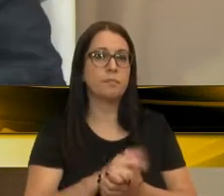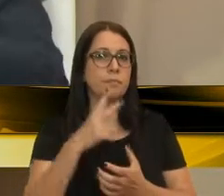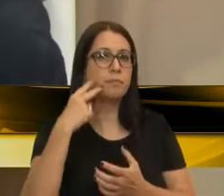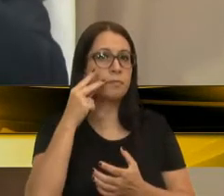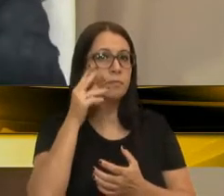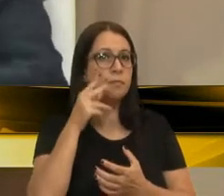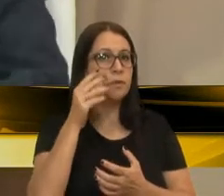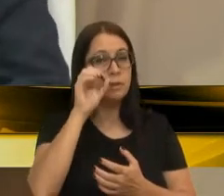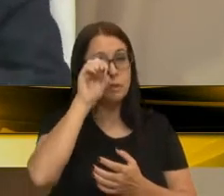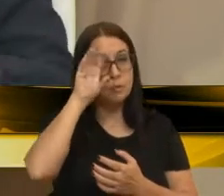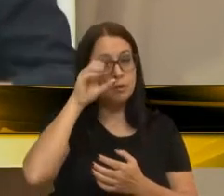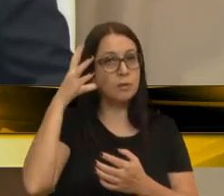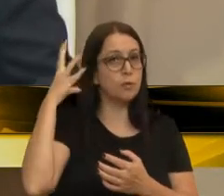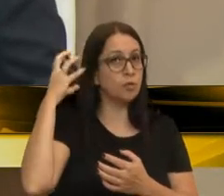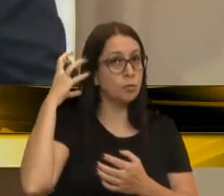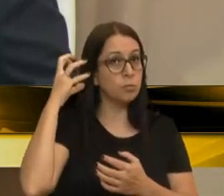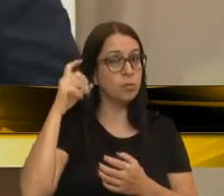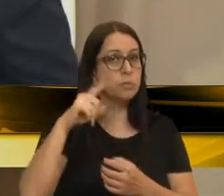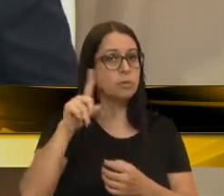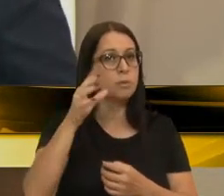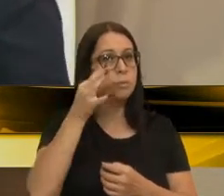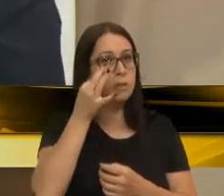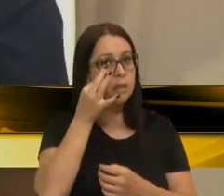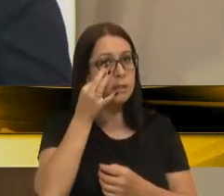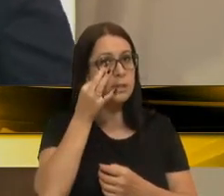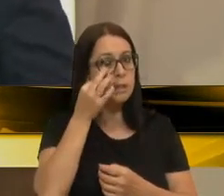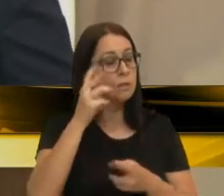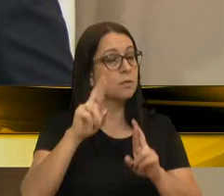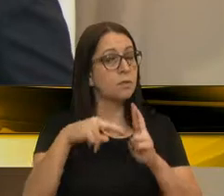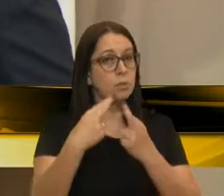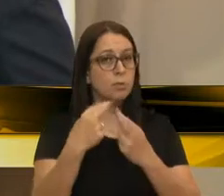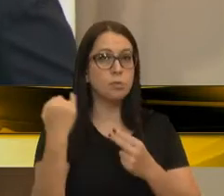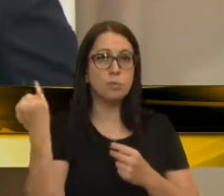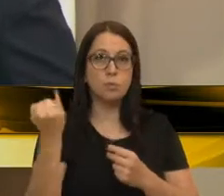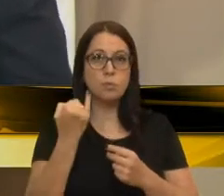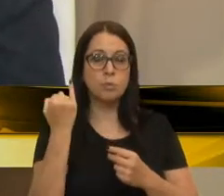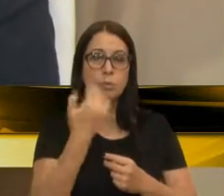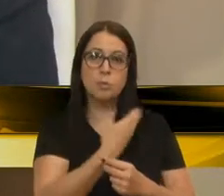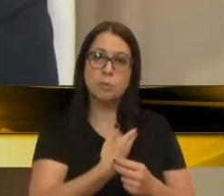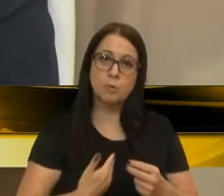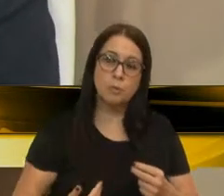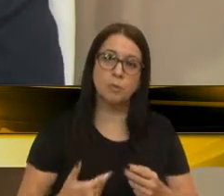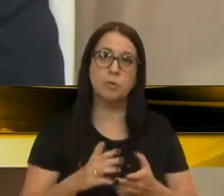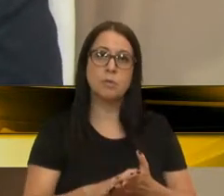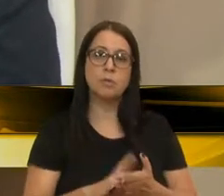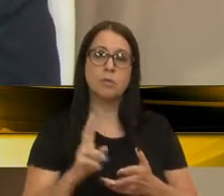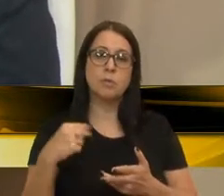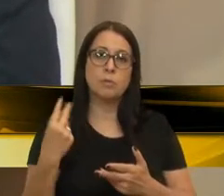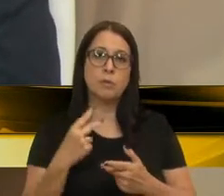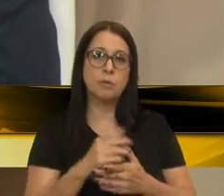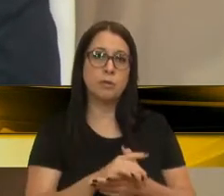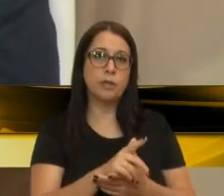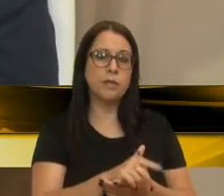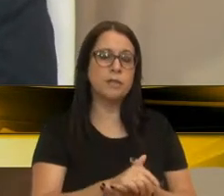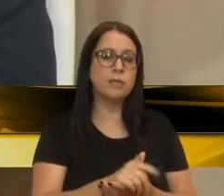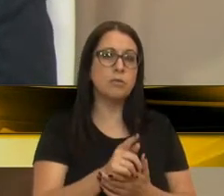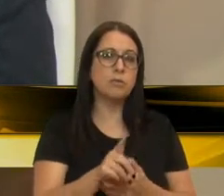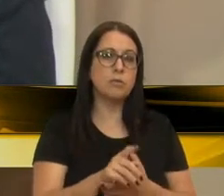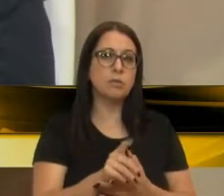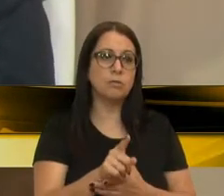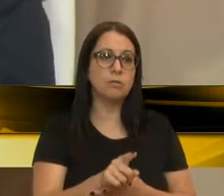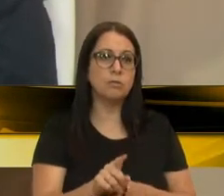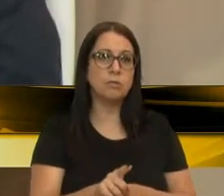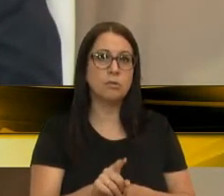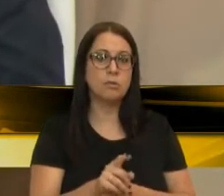Fioza, o vereador Tibirissá estava presente, acho foi uma reunião importante do governo, então nós queremos aí, de minha